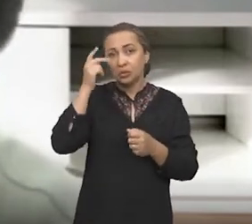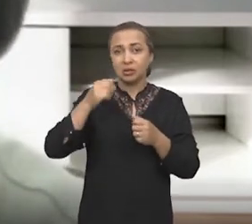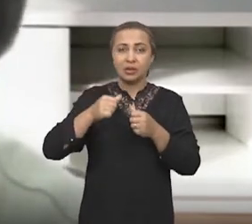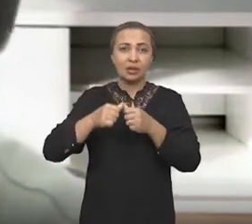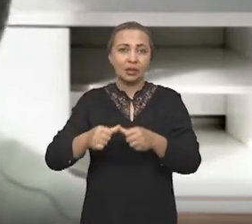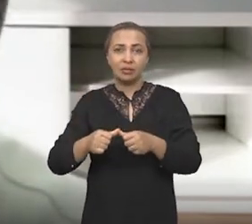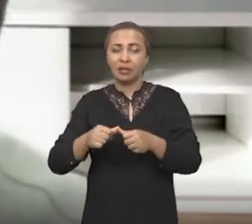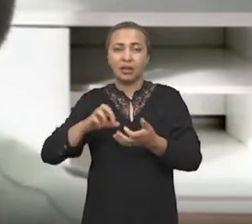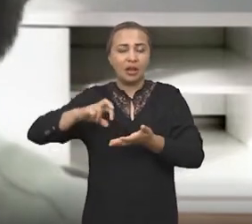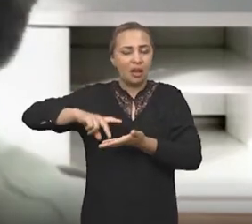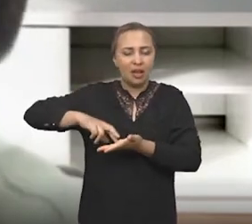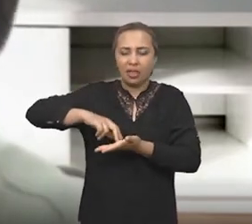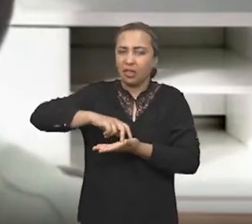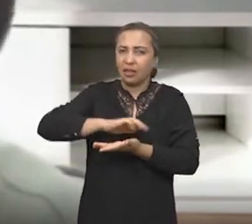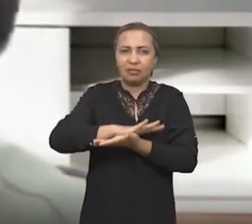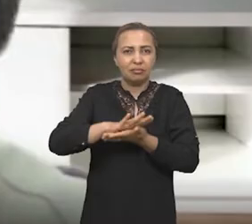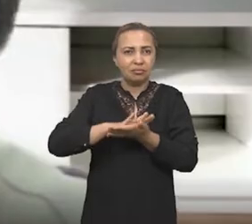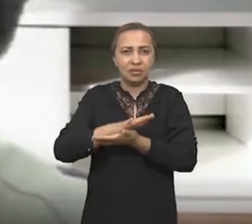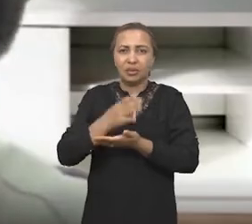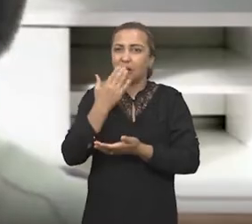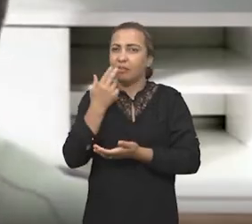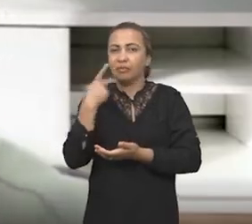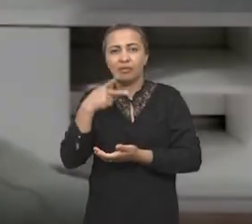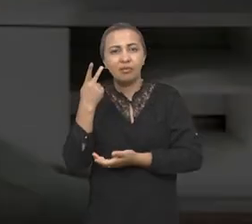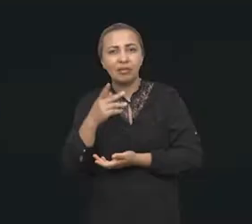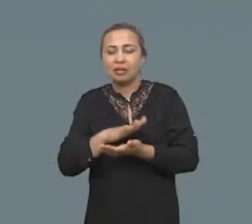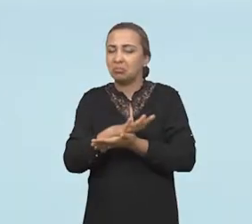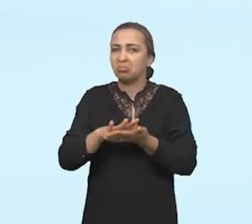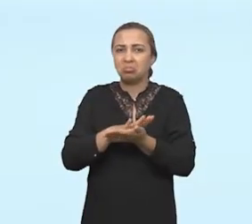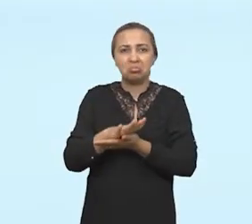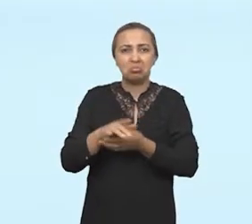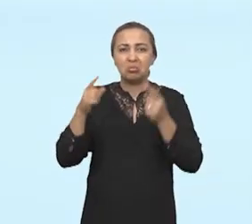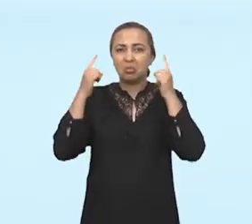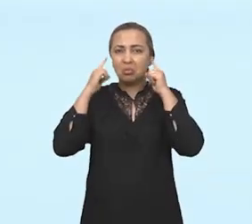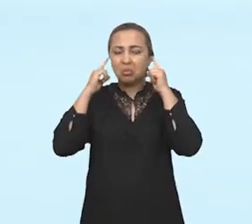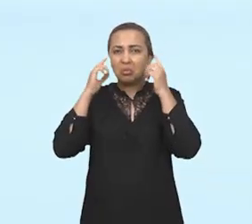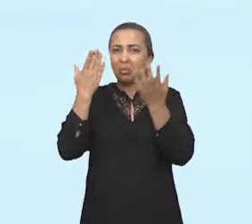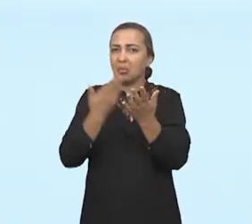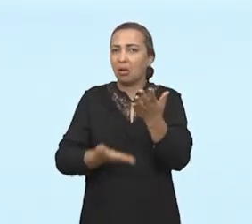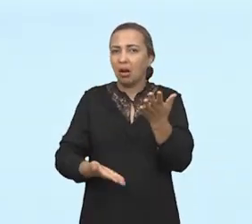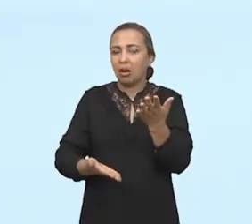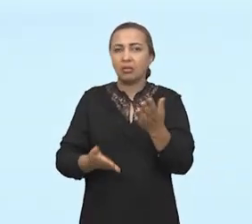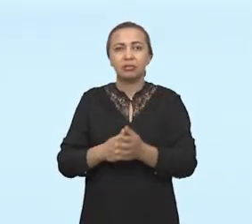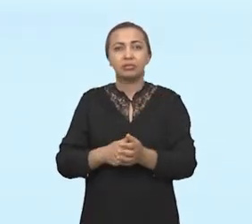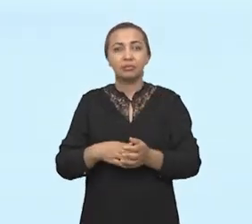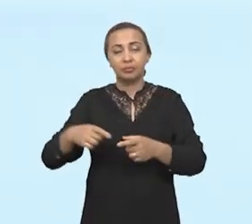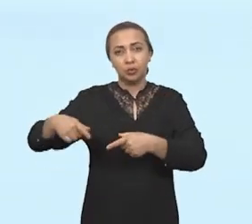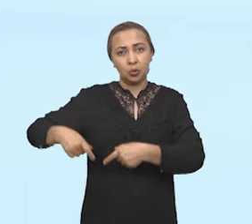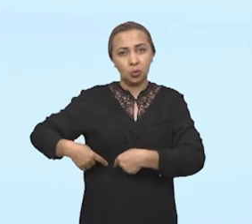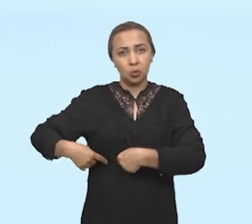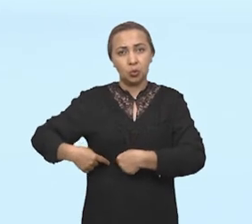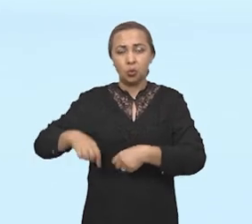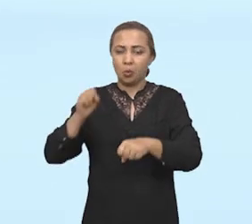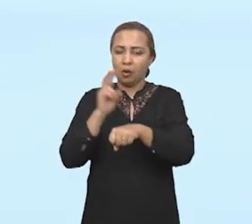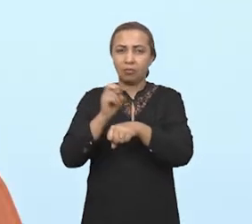ficam sem andar, ficam sem falar, pessoas que perdem a audição. Os órgãos que são mais comprometidos, principalmente pela